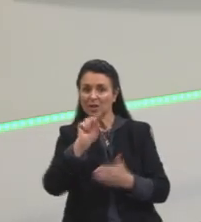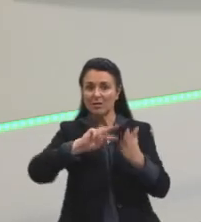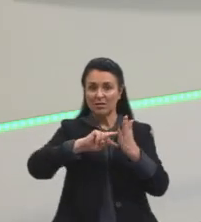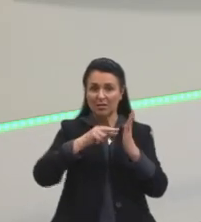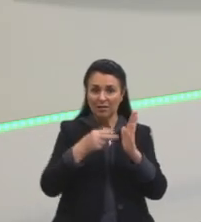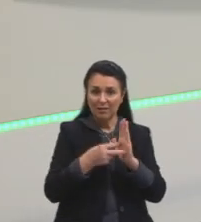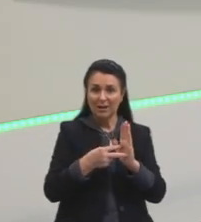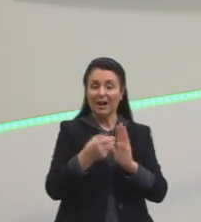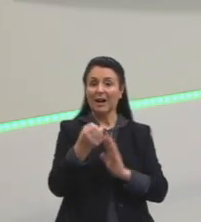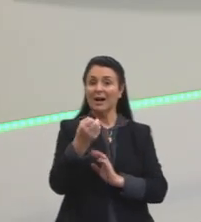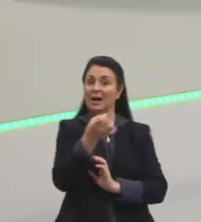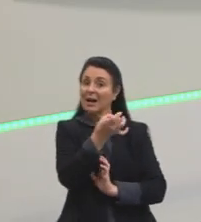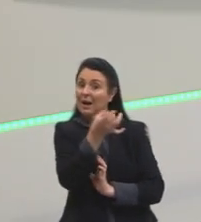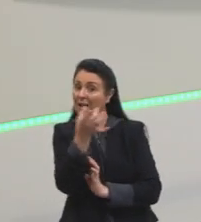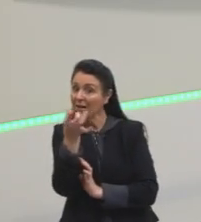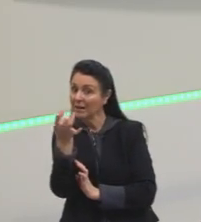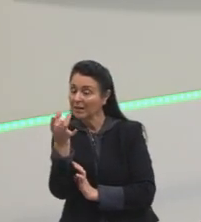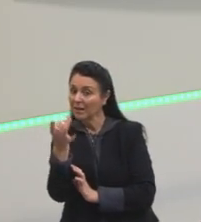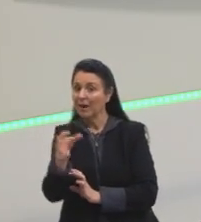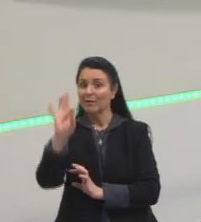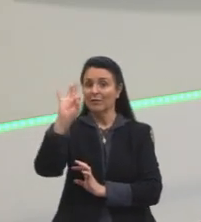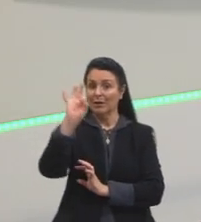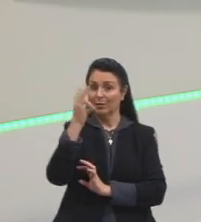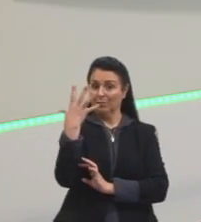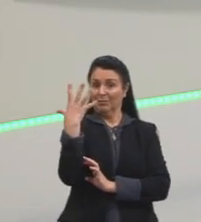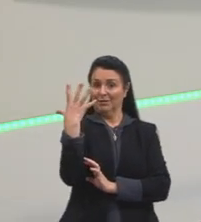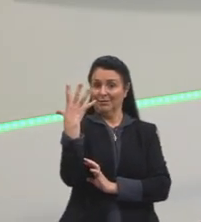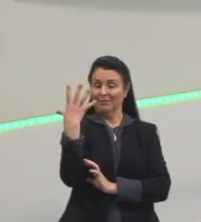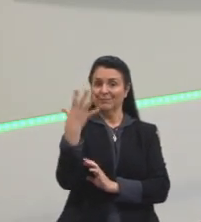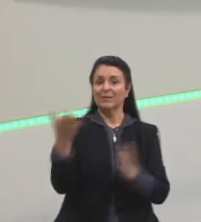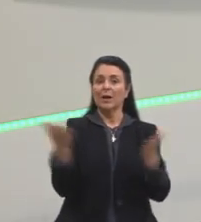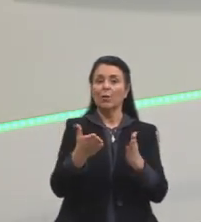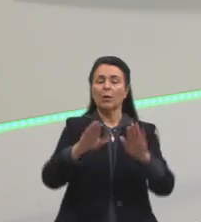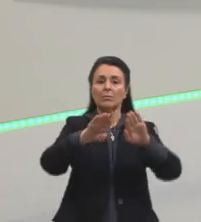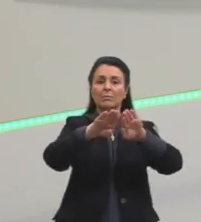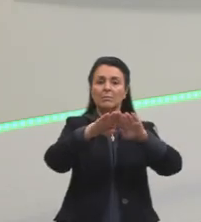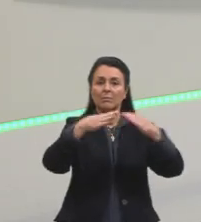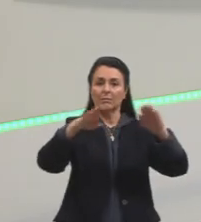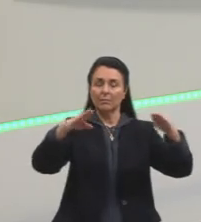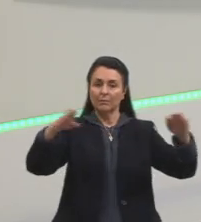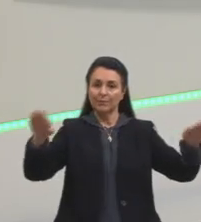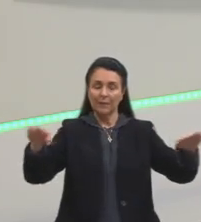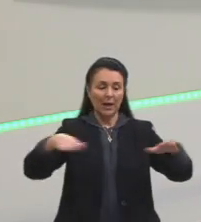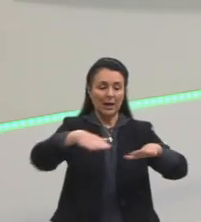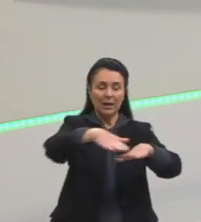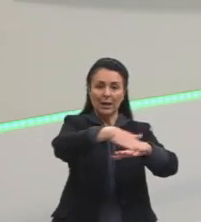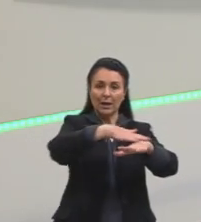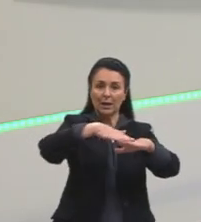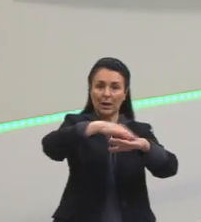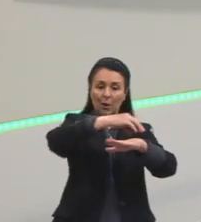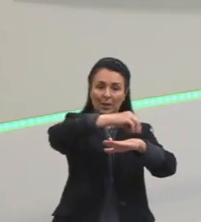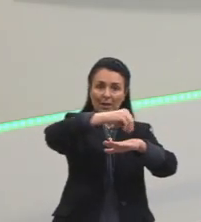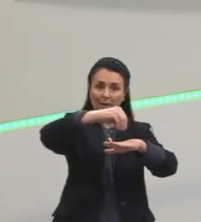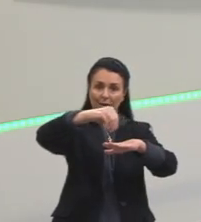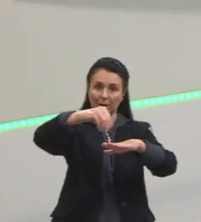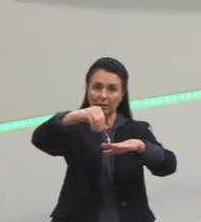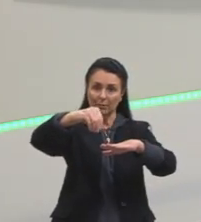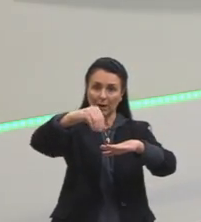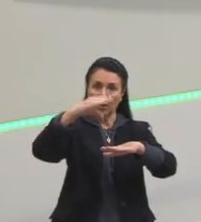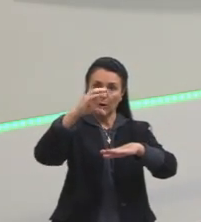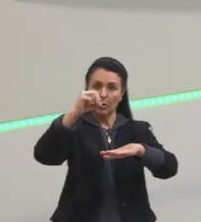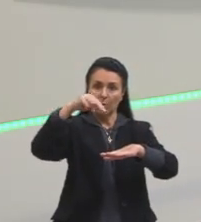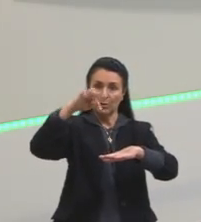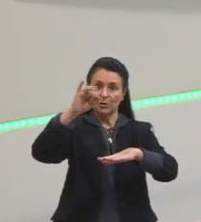Vamos dar continuidade, então, aqui, puxando, ó, maritimidade e continentalidade. Quando tu tá ouvindo lá,